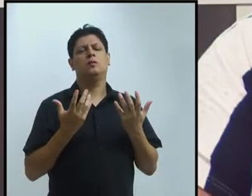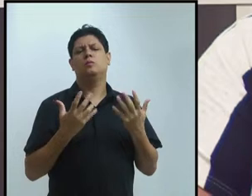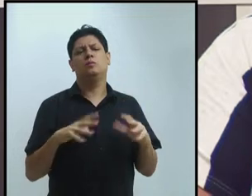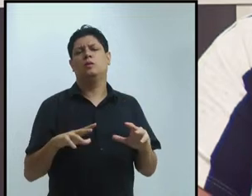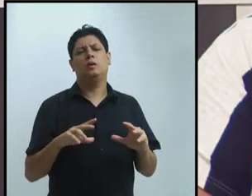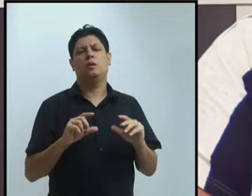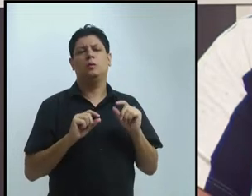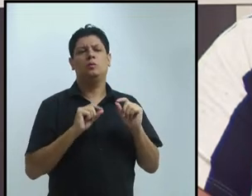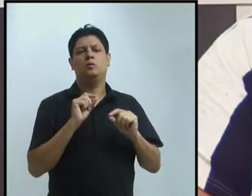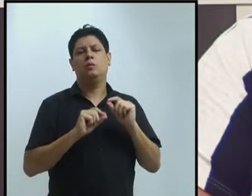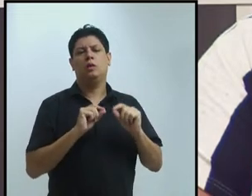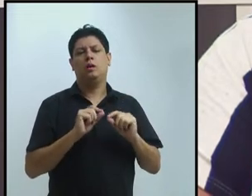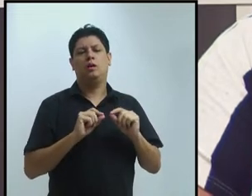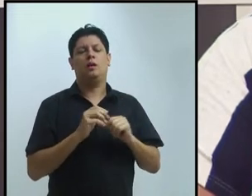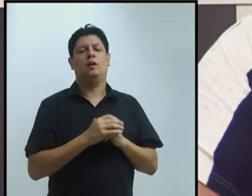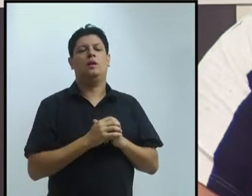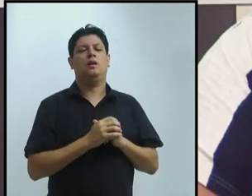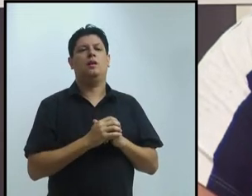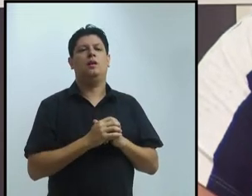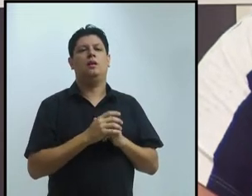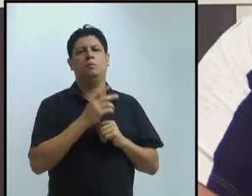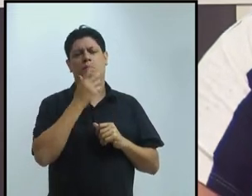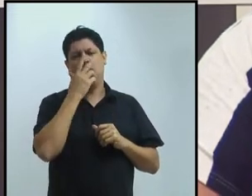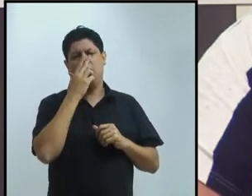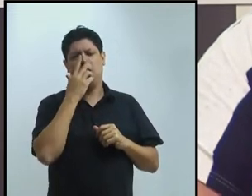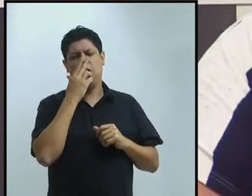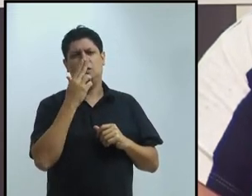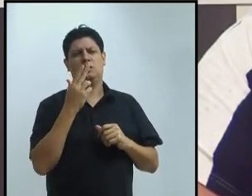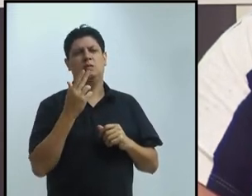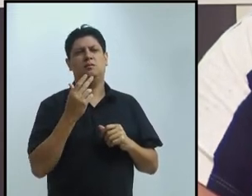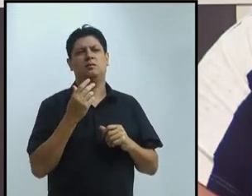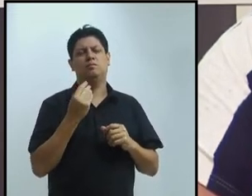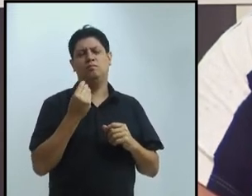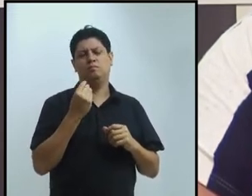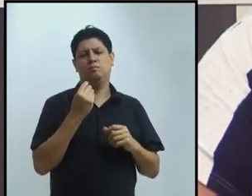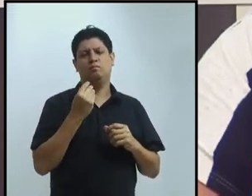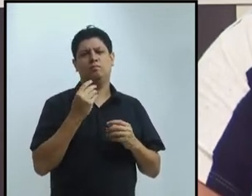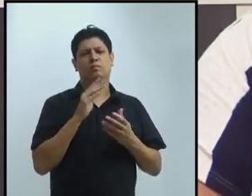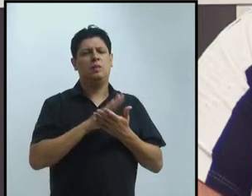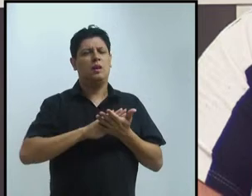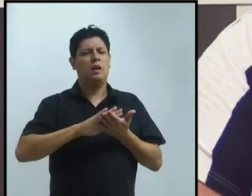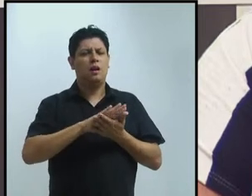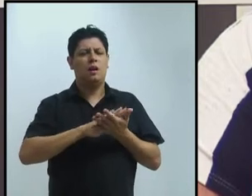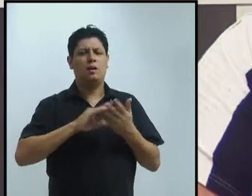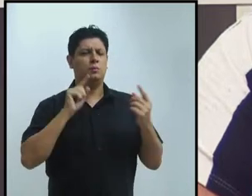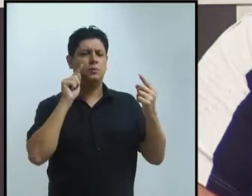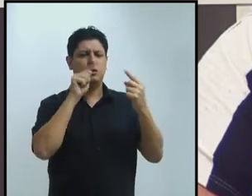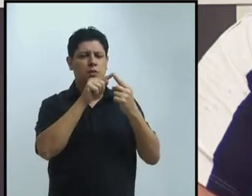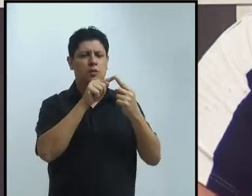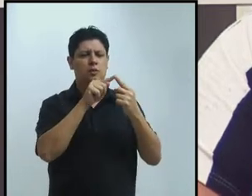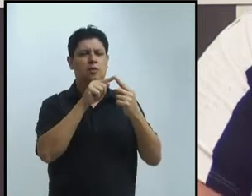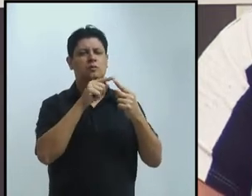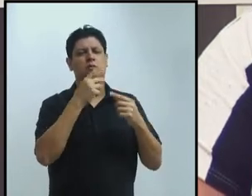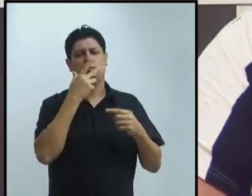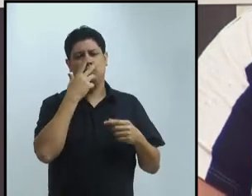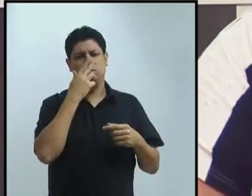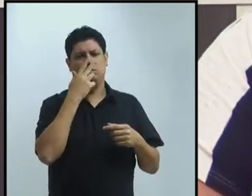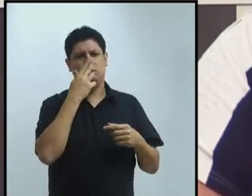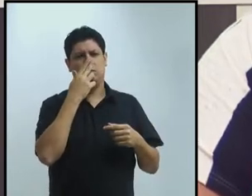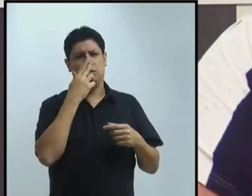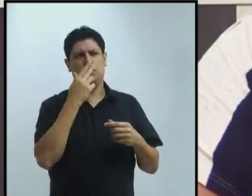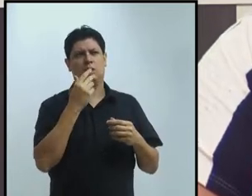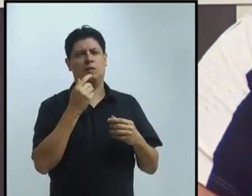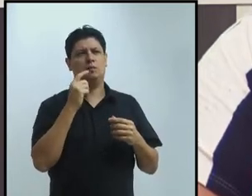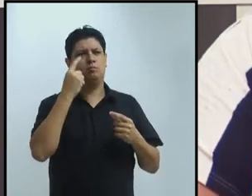estéreo, sem um objetivo no final. E o que eu quero